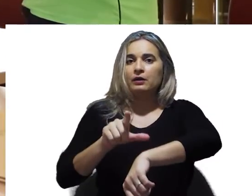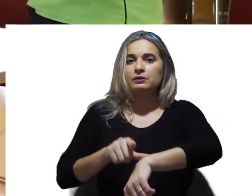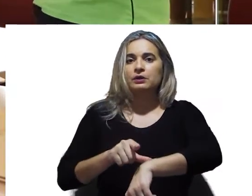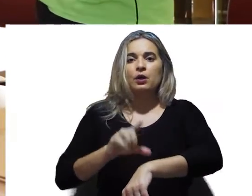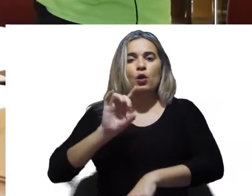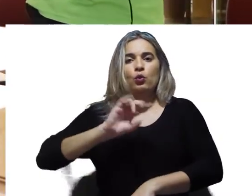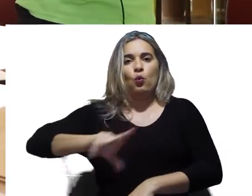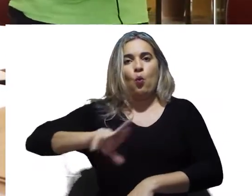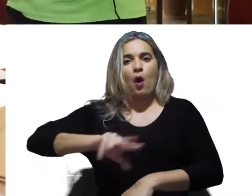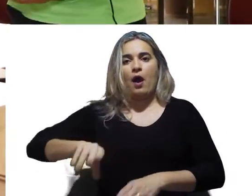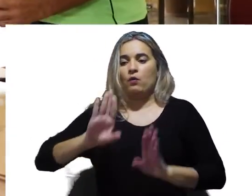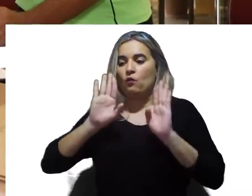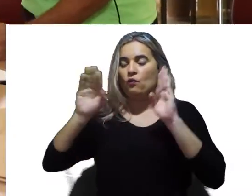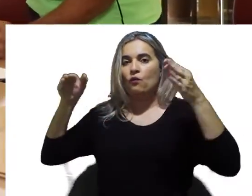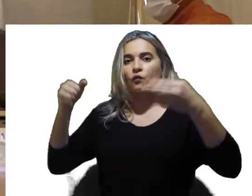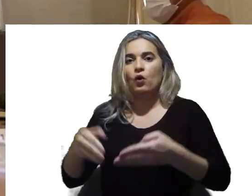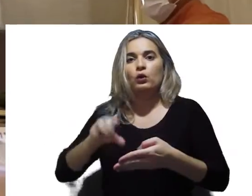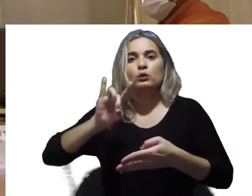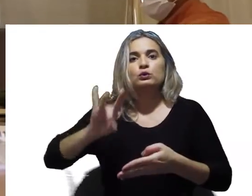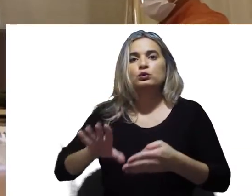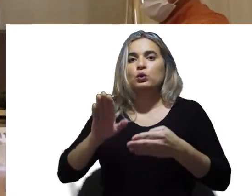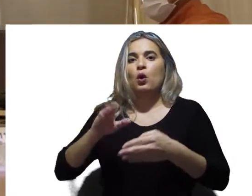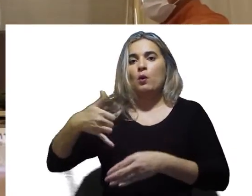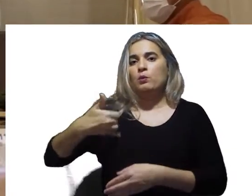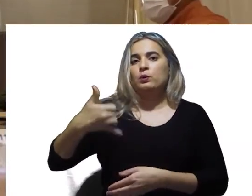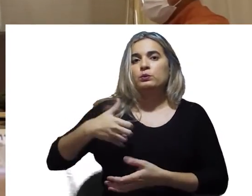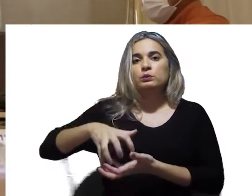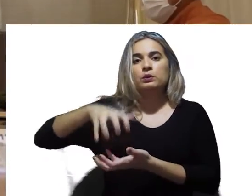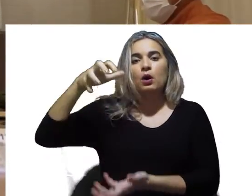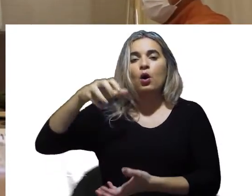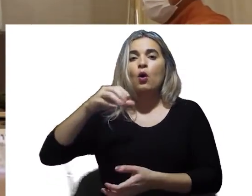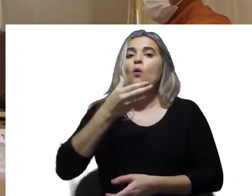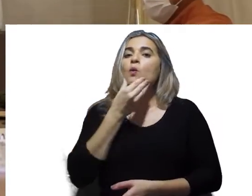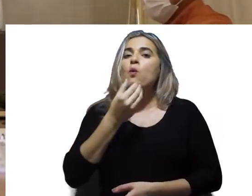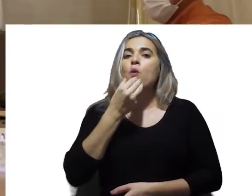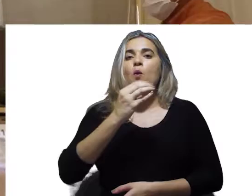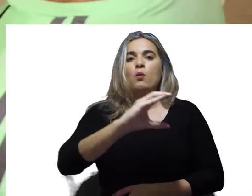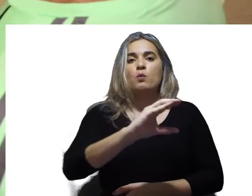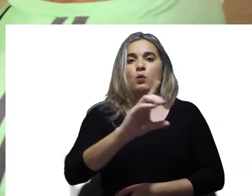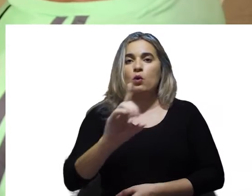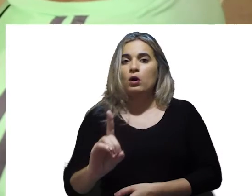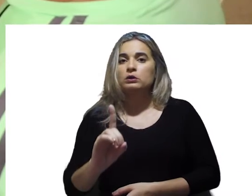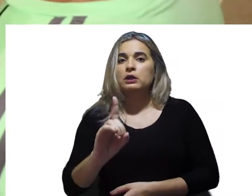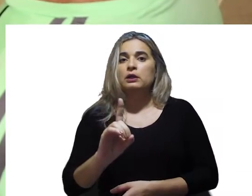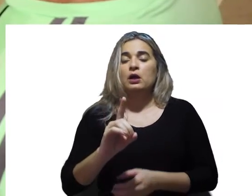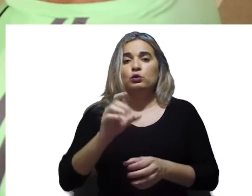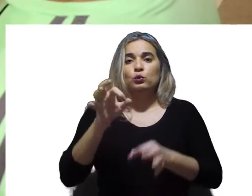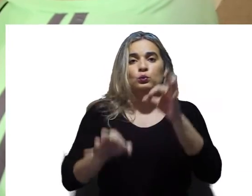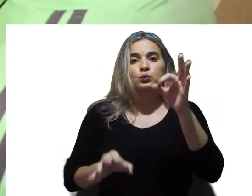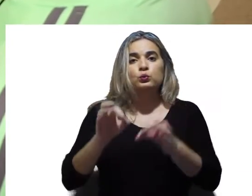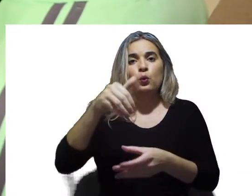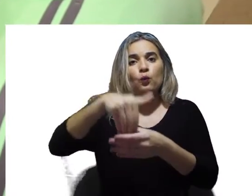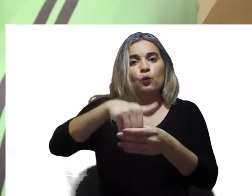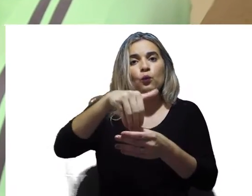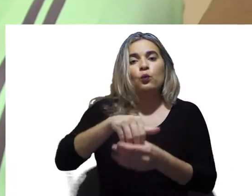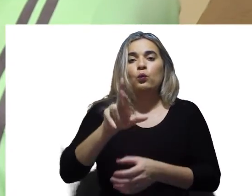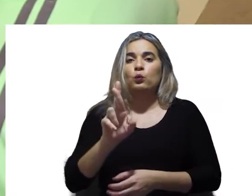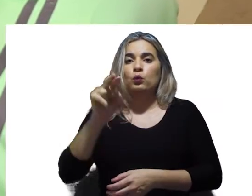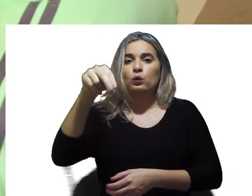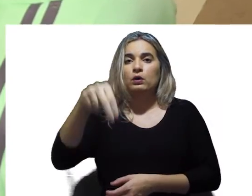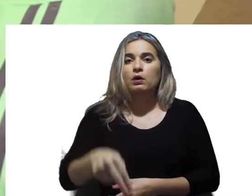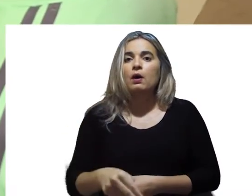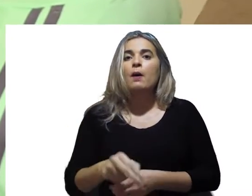horário não seja exclusiva para a votação dos idosos, o coordenador de eleições do TRRN lembra aos demais